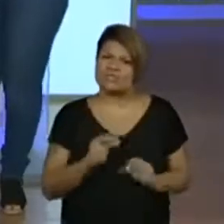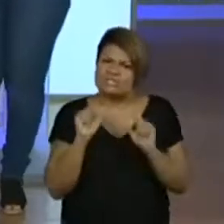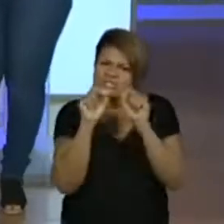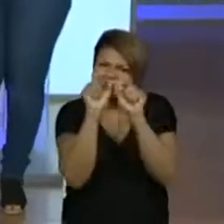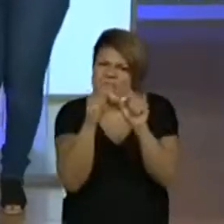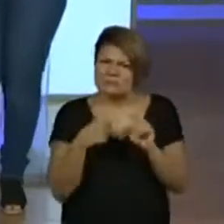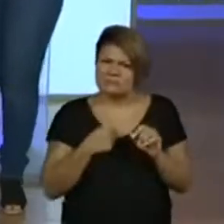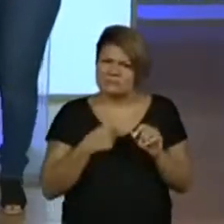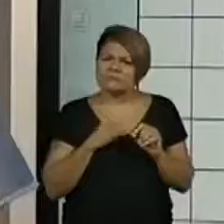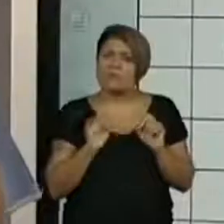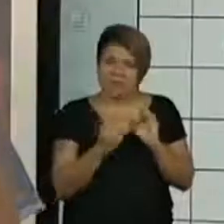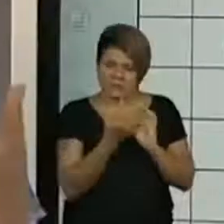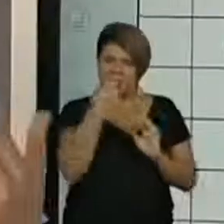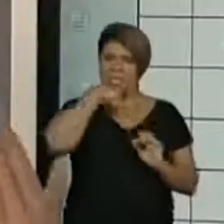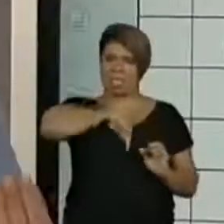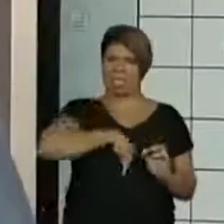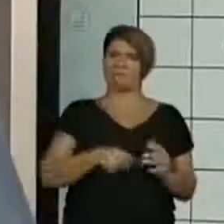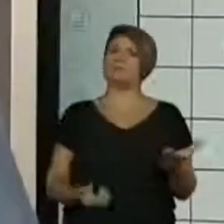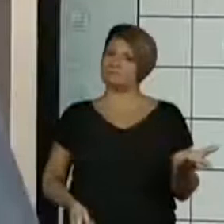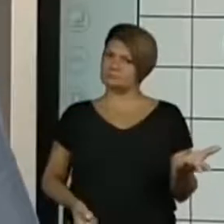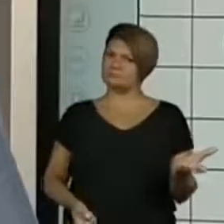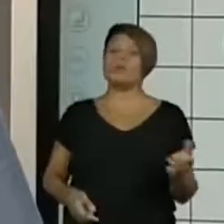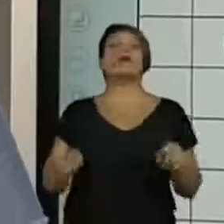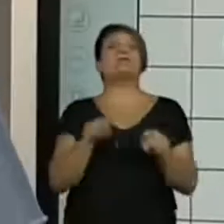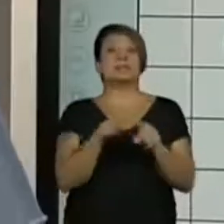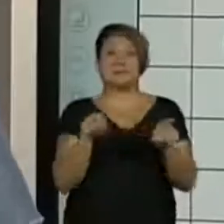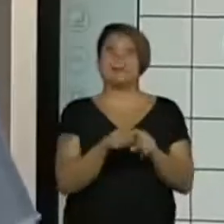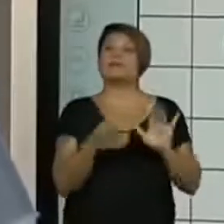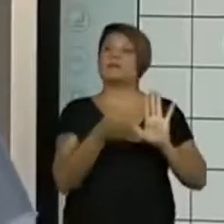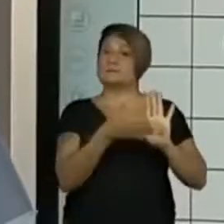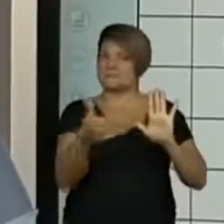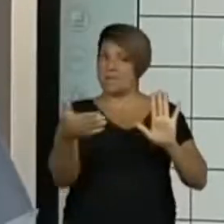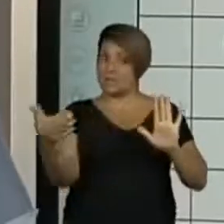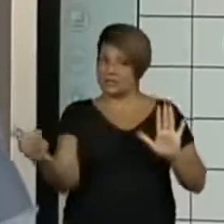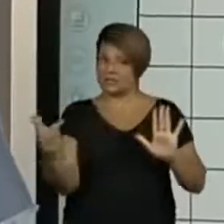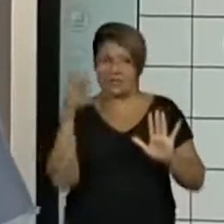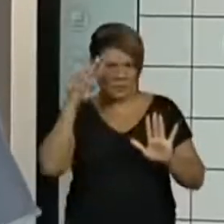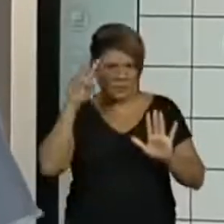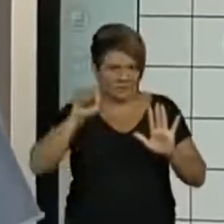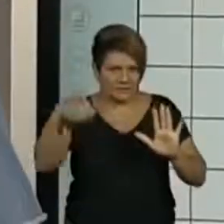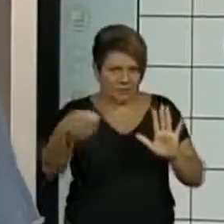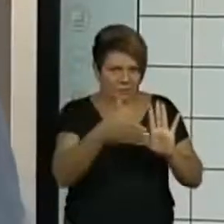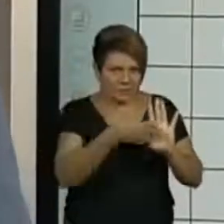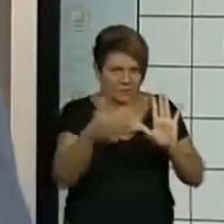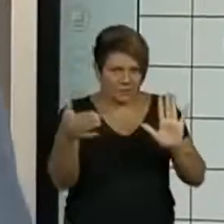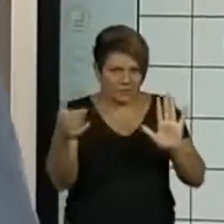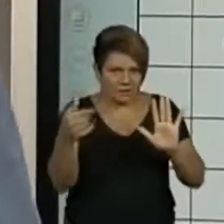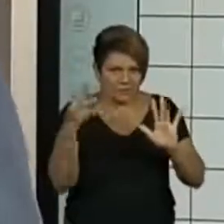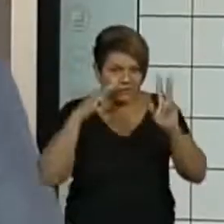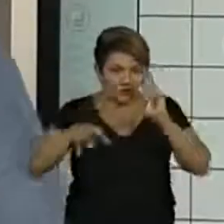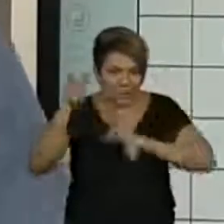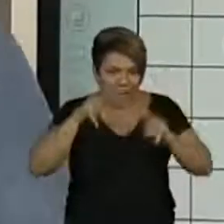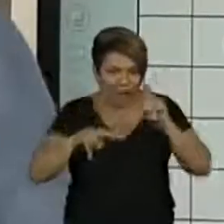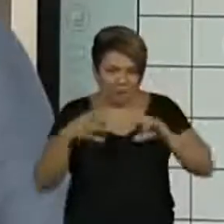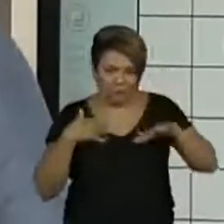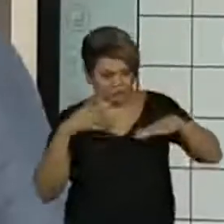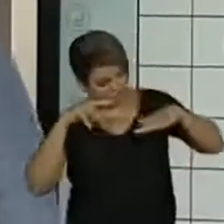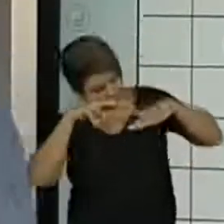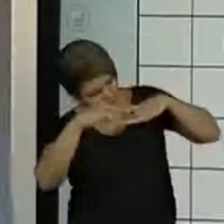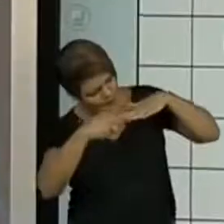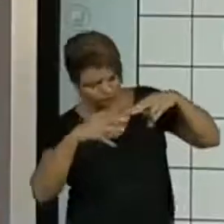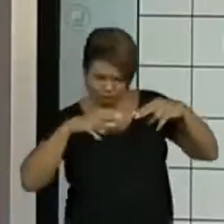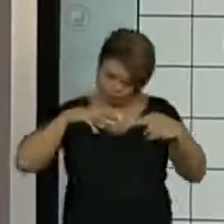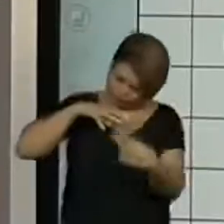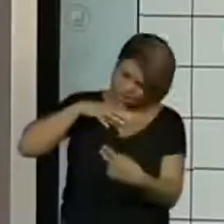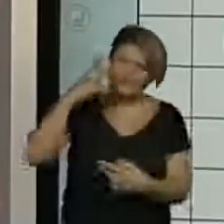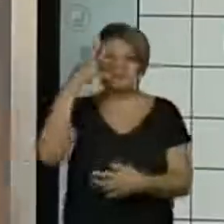se contaminar, tá bom? Também tem a função estética. Ela também ajuda ali a melhorar a nossa sensibilidade. Olha quantas